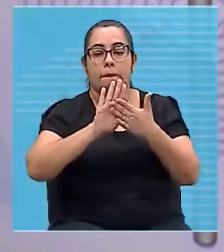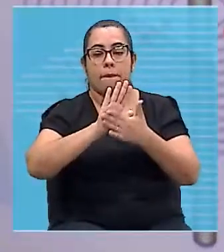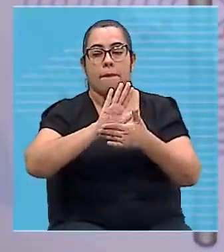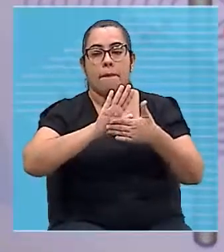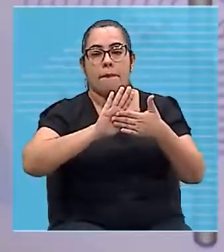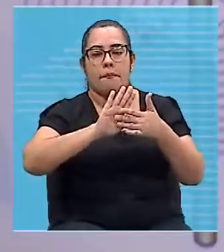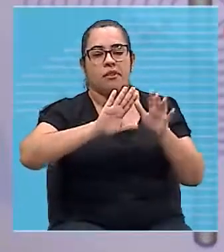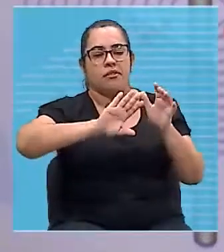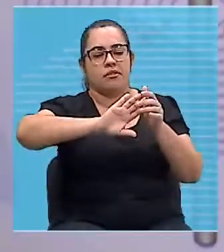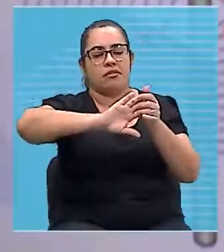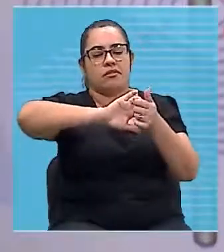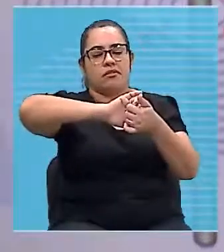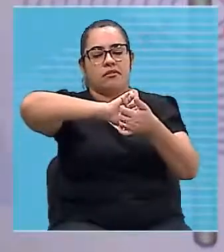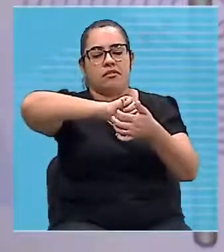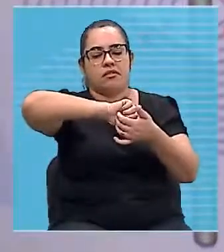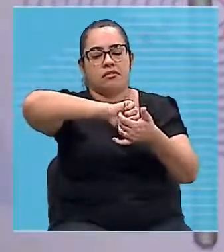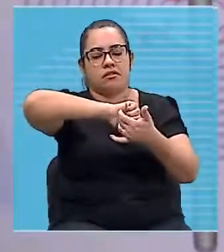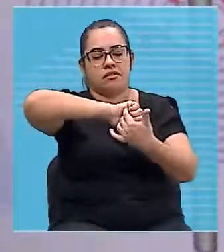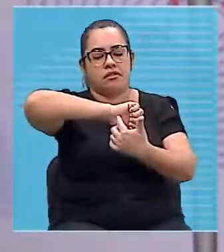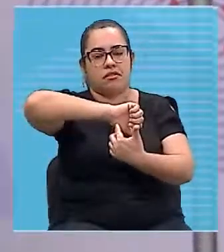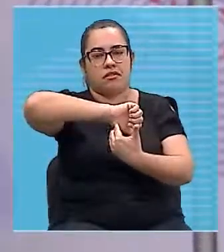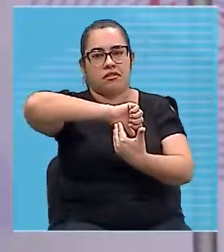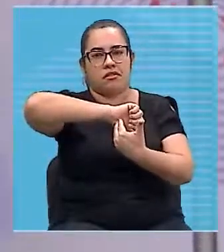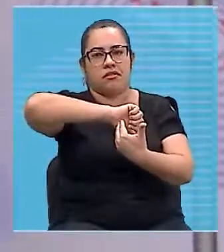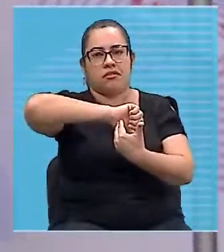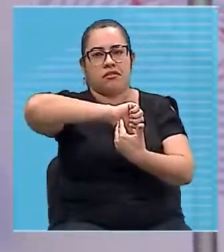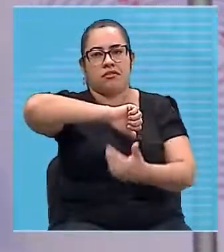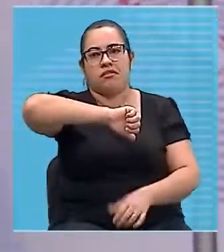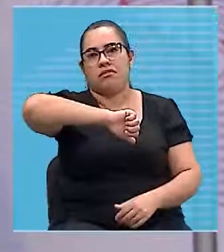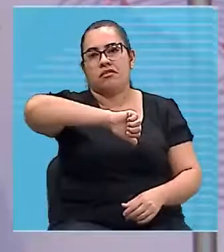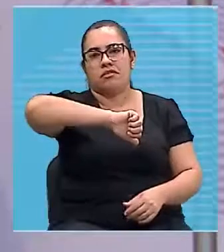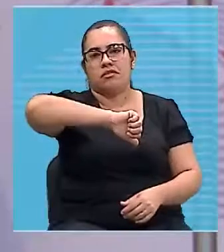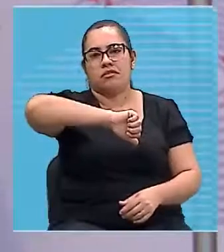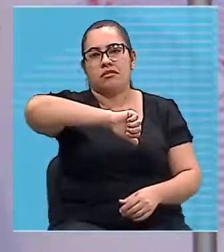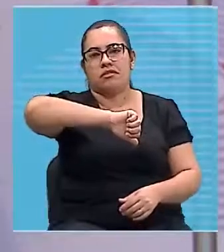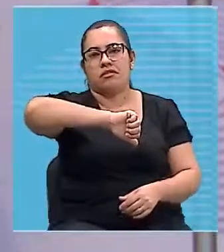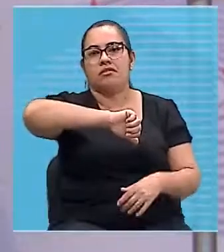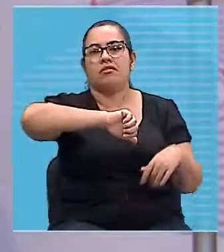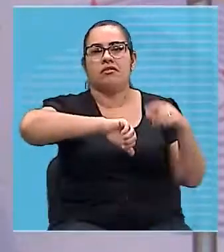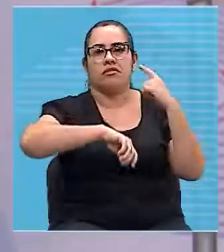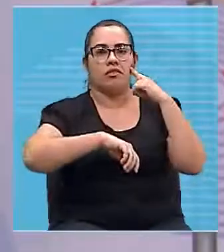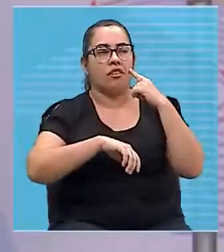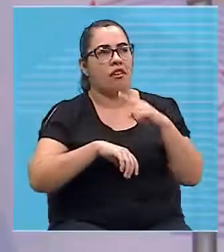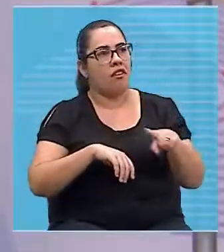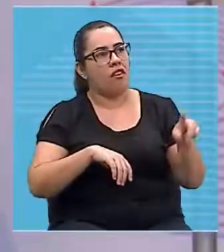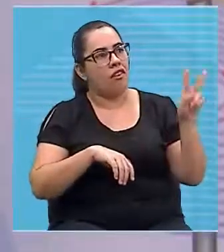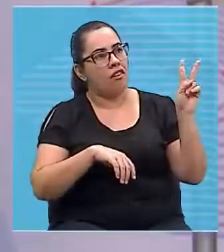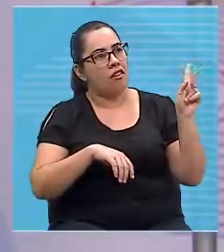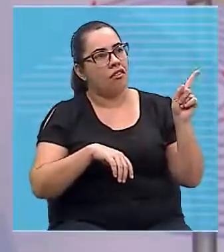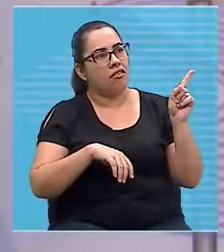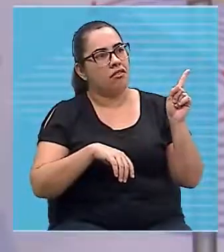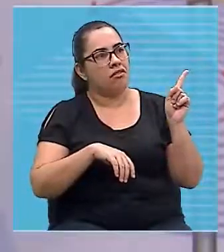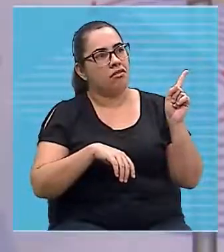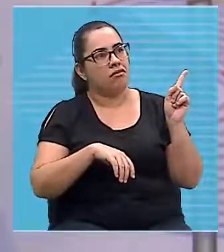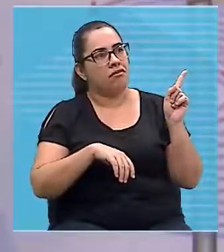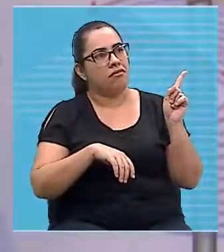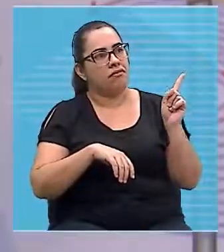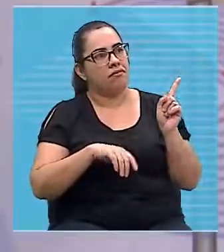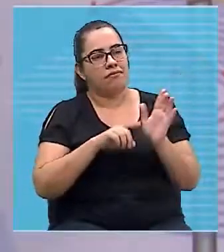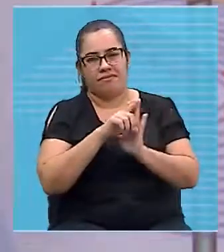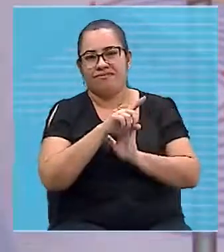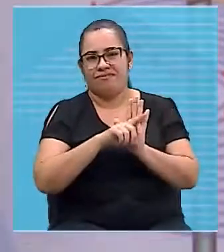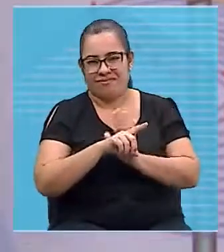ser o plano de saída. Os meus dedos vão dar a volta na palma da minha mão